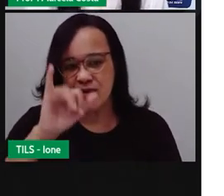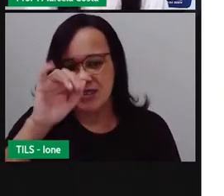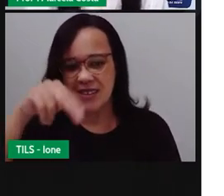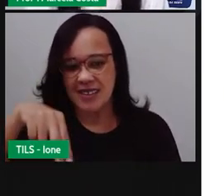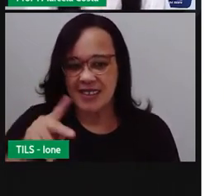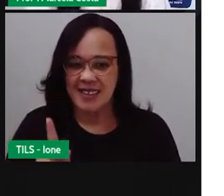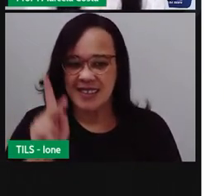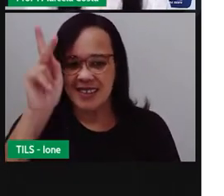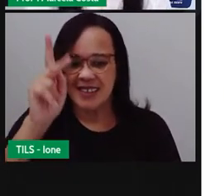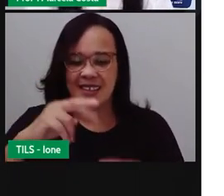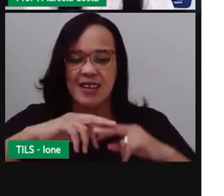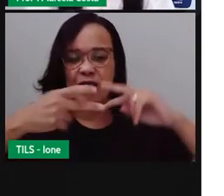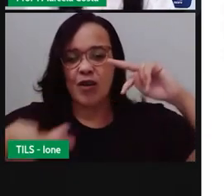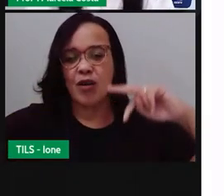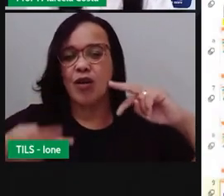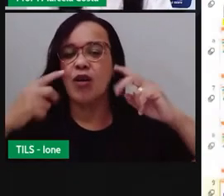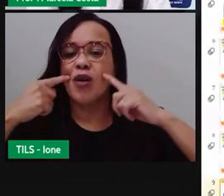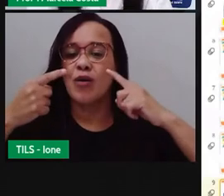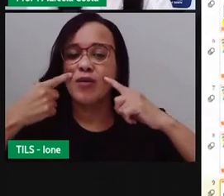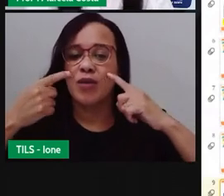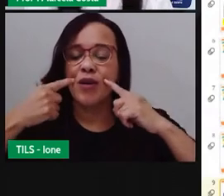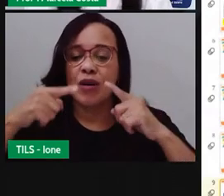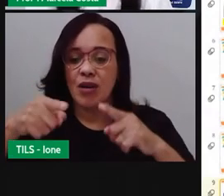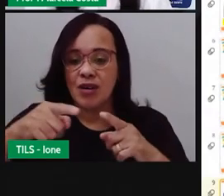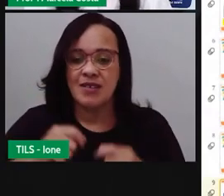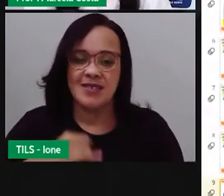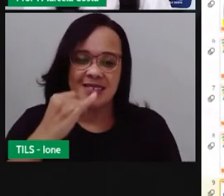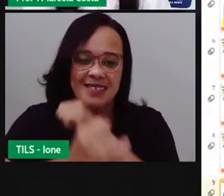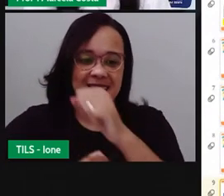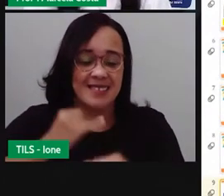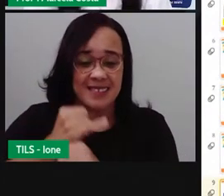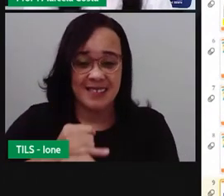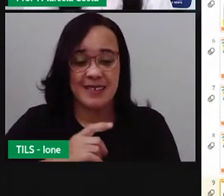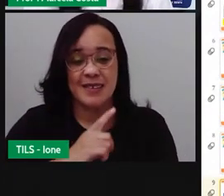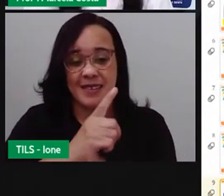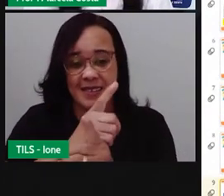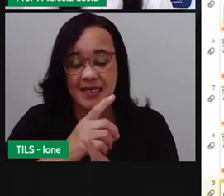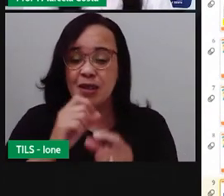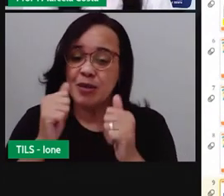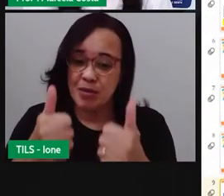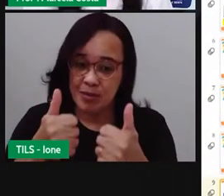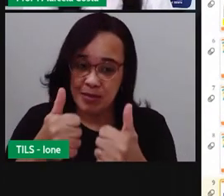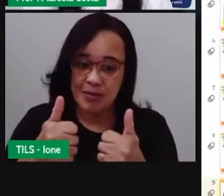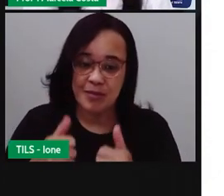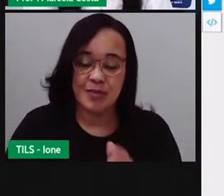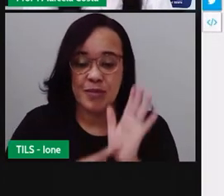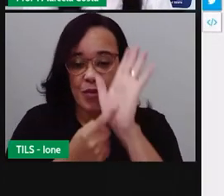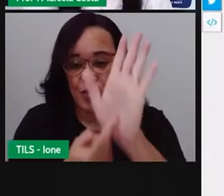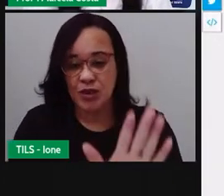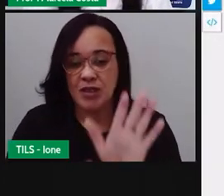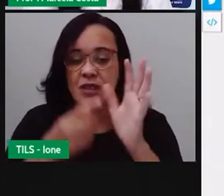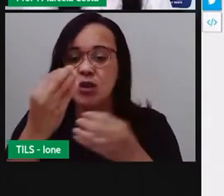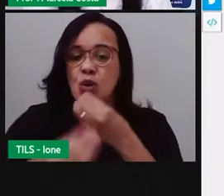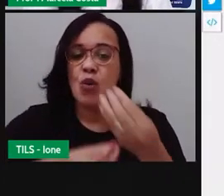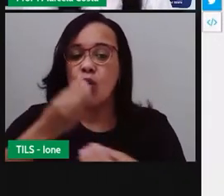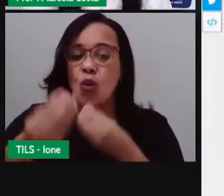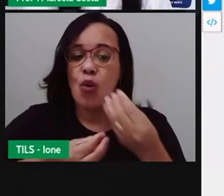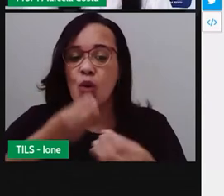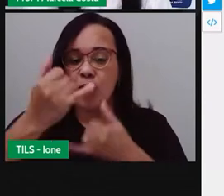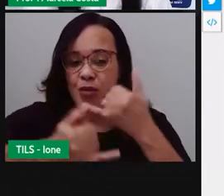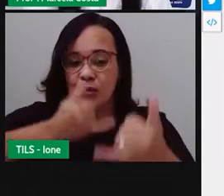mostrando para vocês. Vamos acertar para te mostrar como é que é esse jogo.